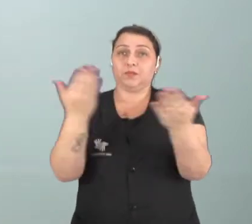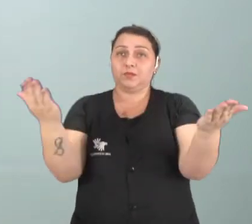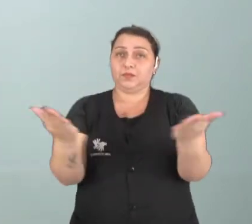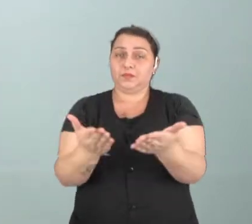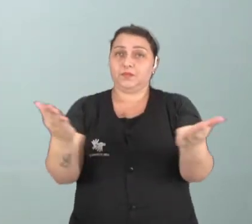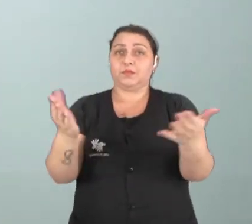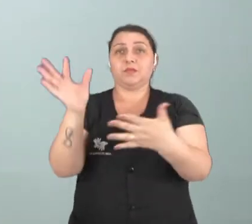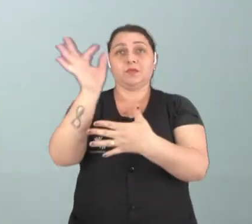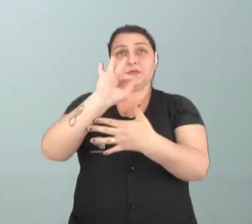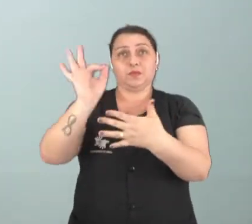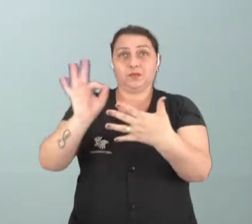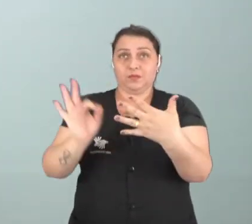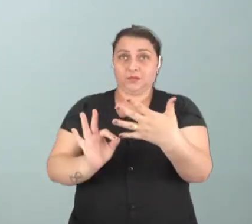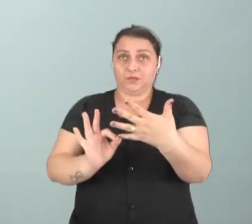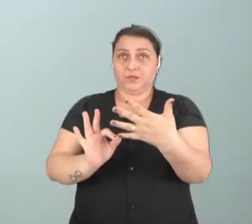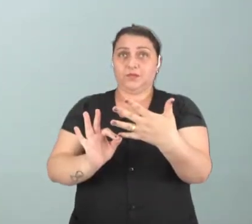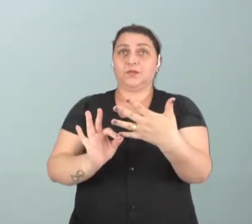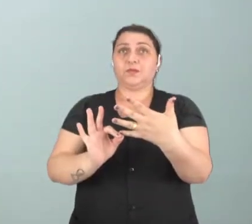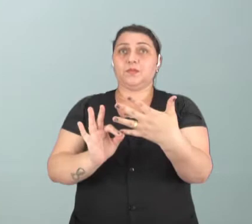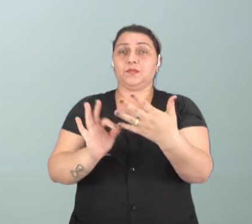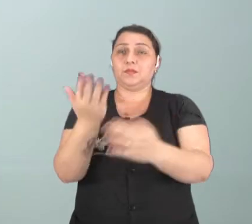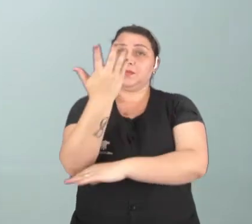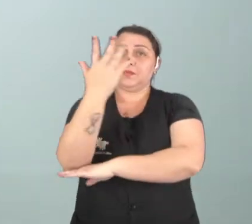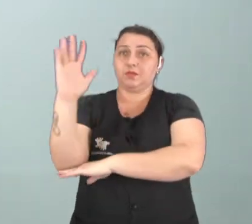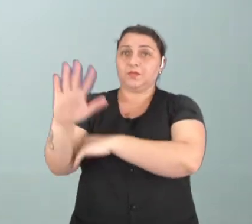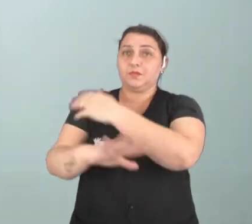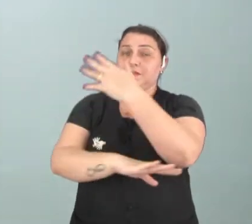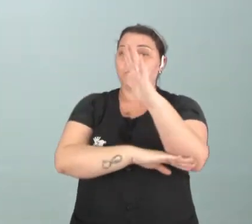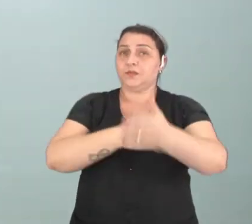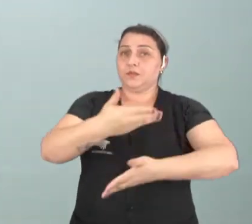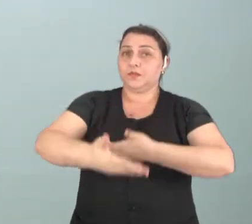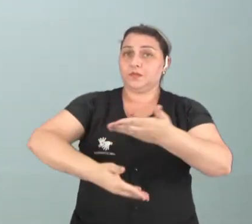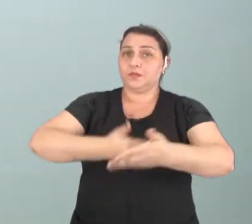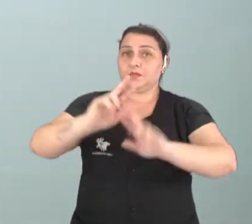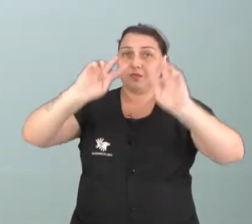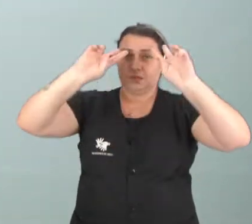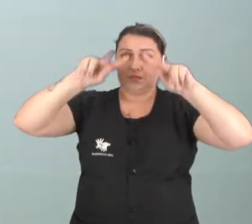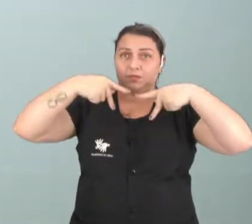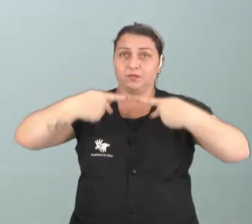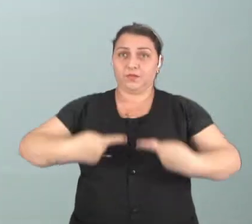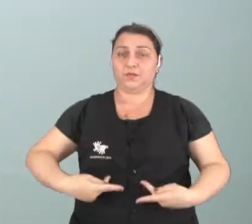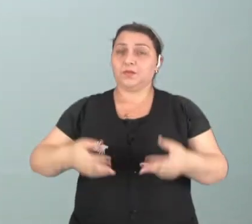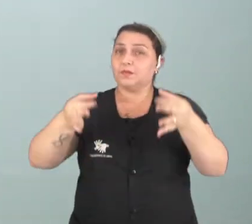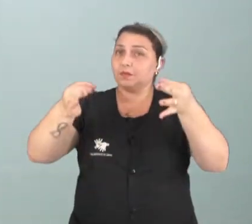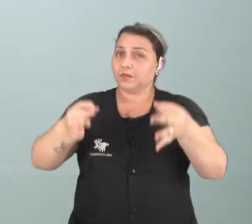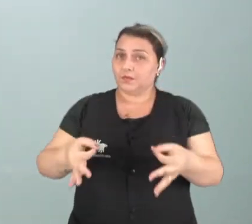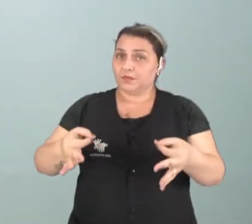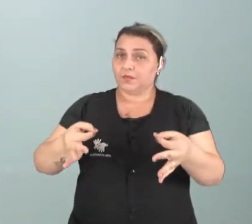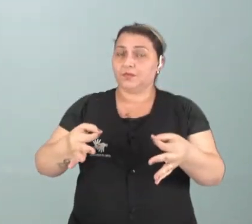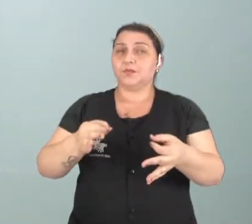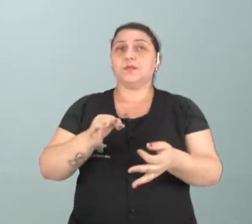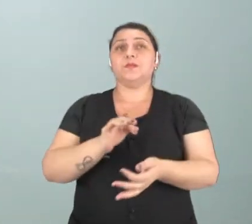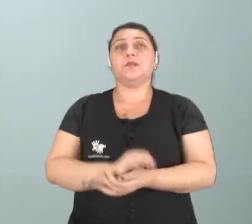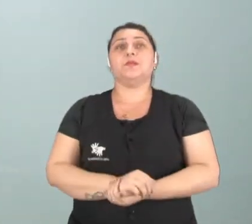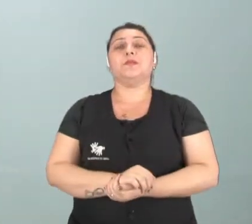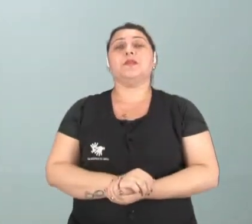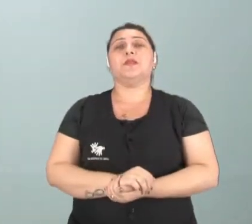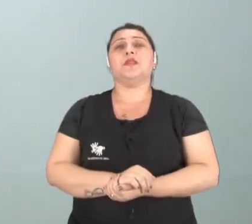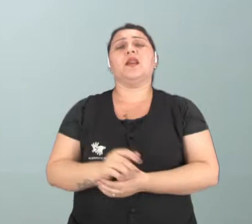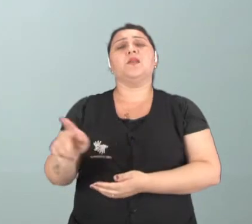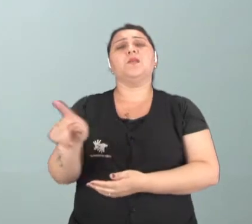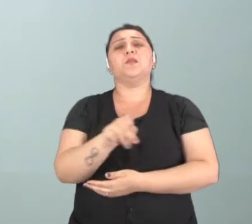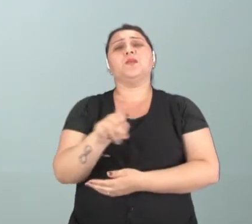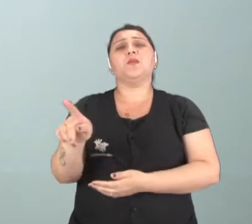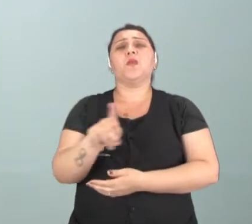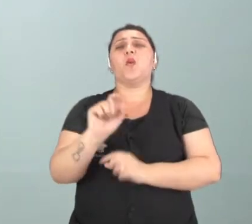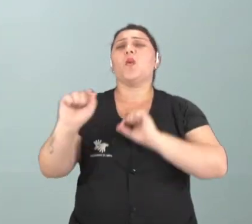são os elementos da natureza e sua interação com o ser humano, certo? Aí você vai dizer, professor,